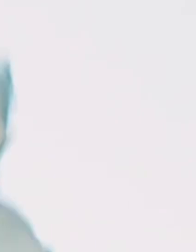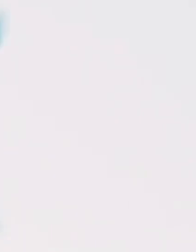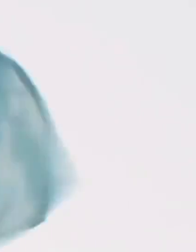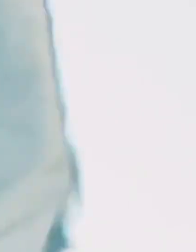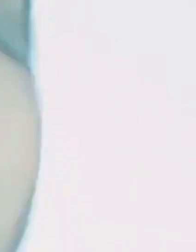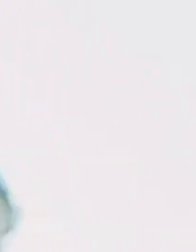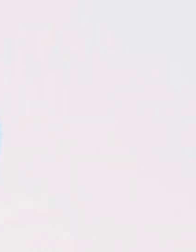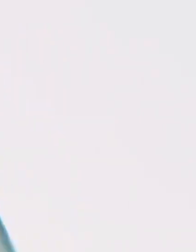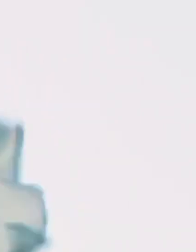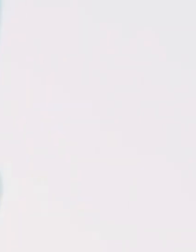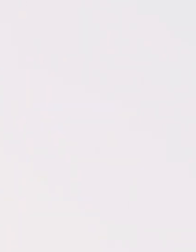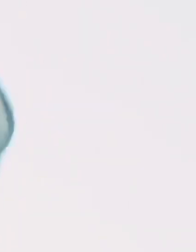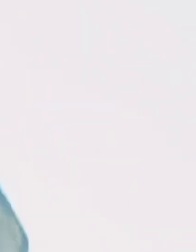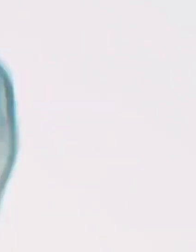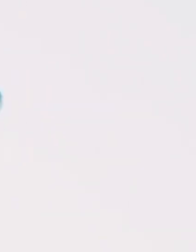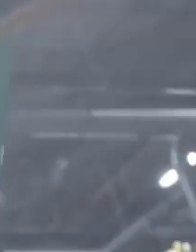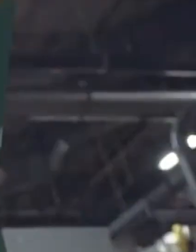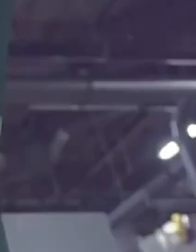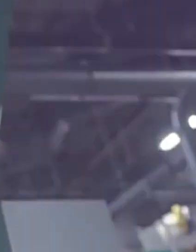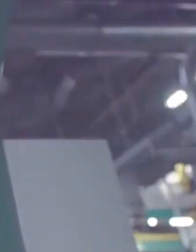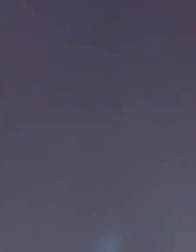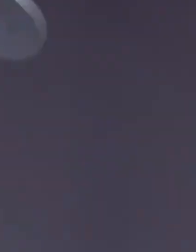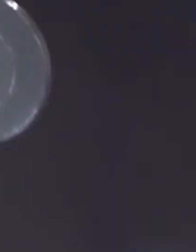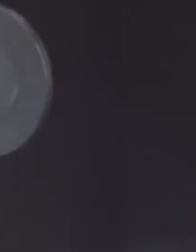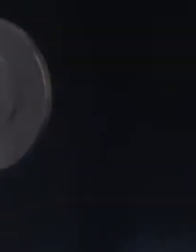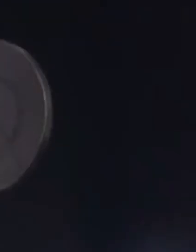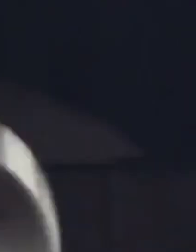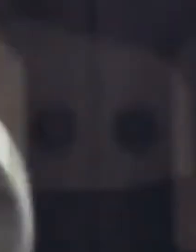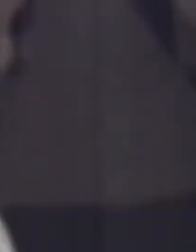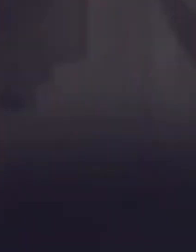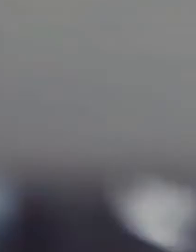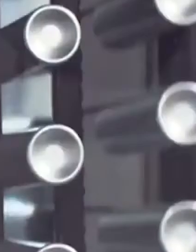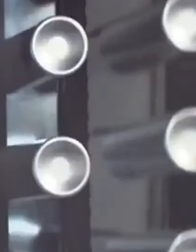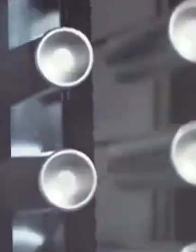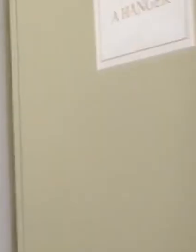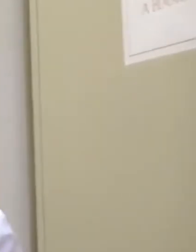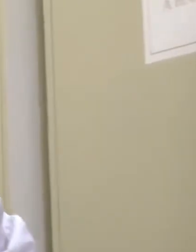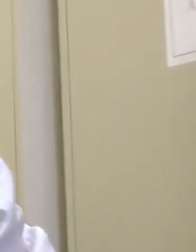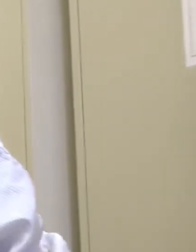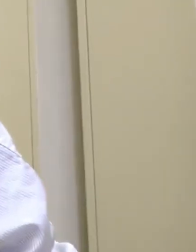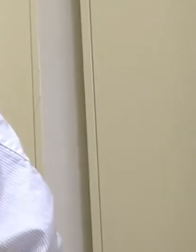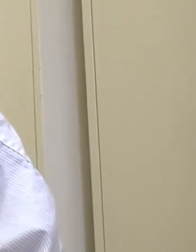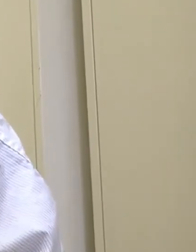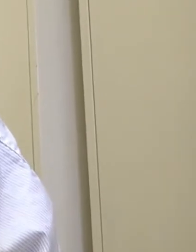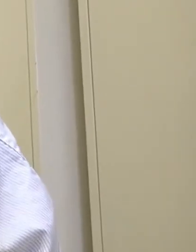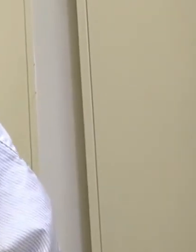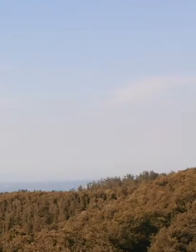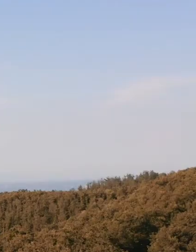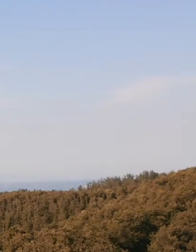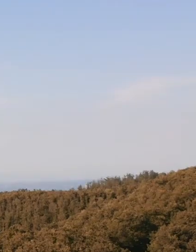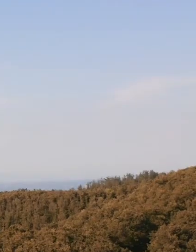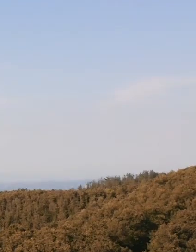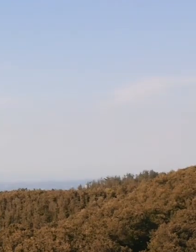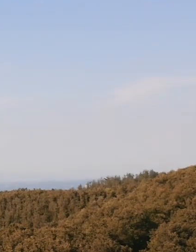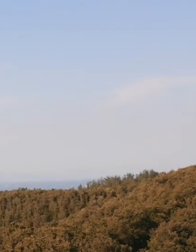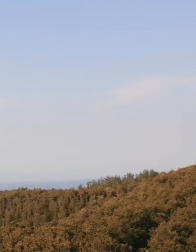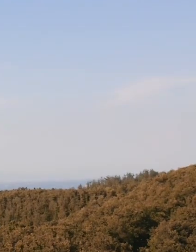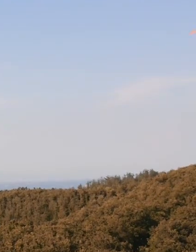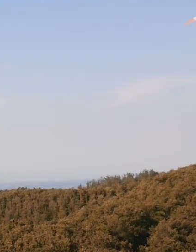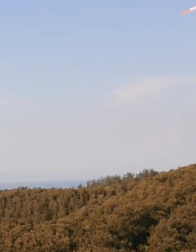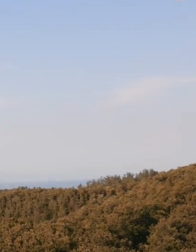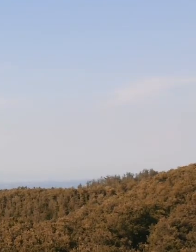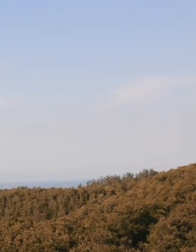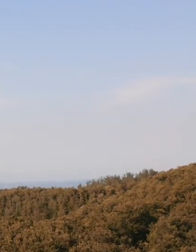Todos os dias, criamos embalagens infinitamente recicláveis e contribuímos de diferentes formas